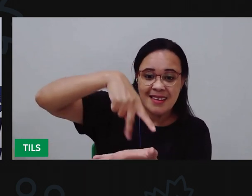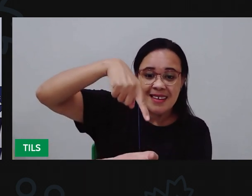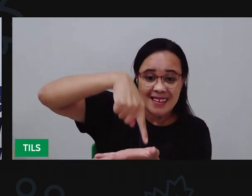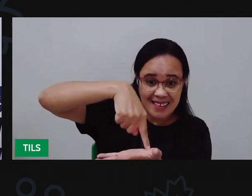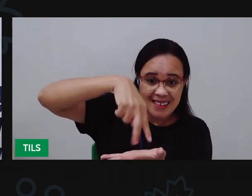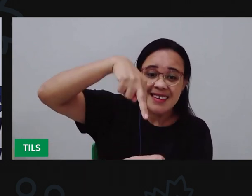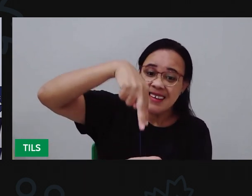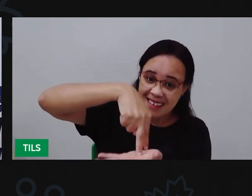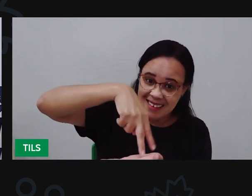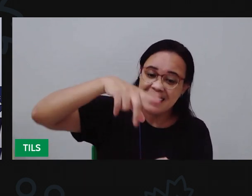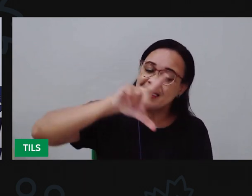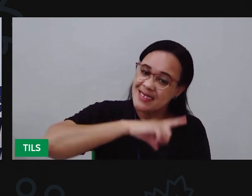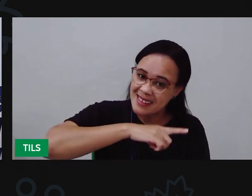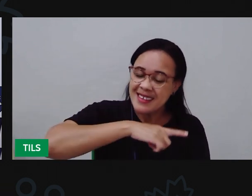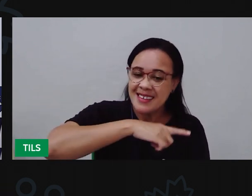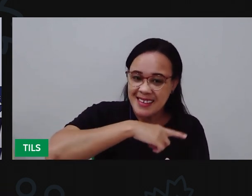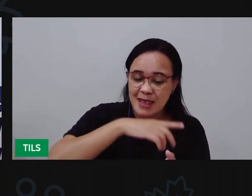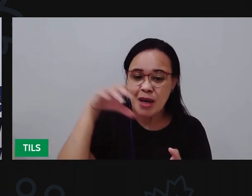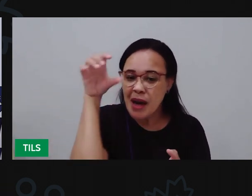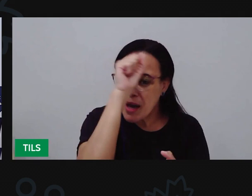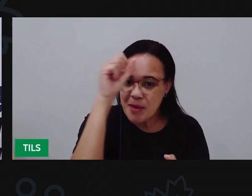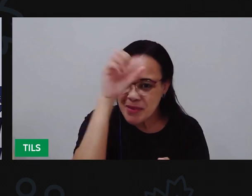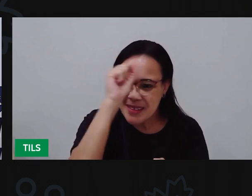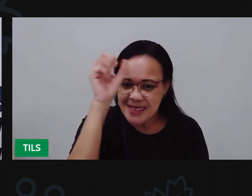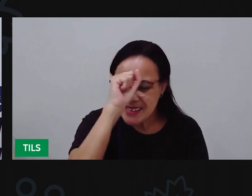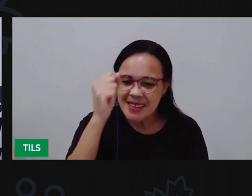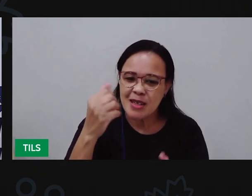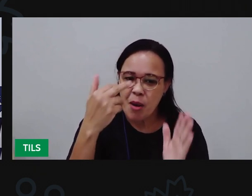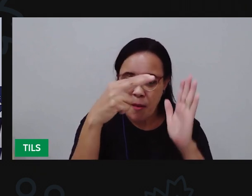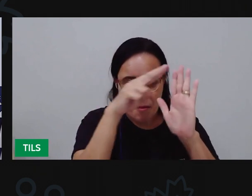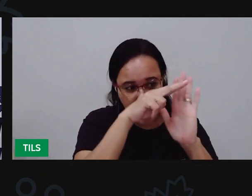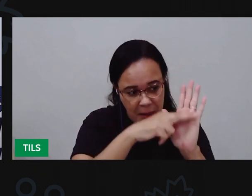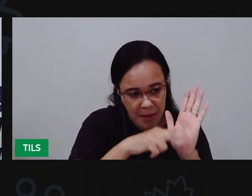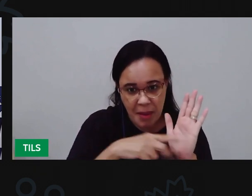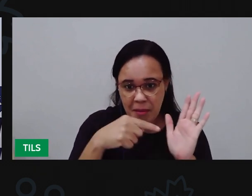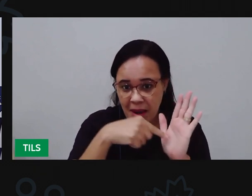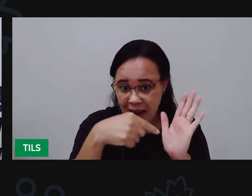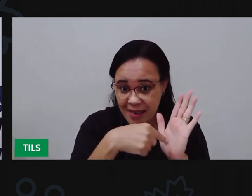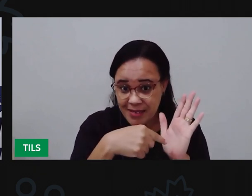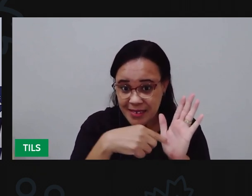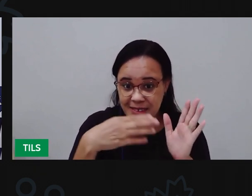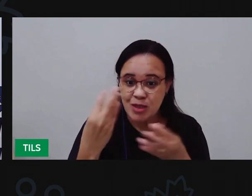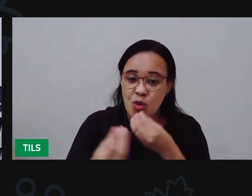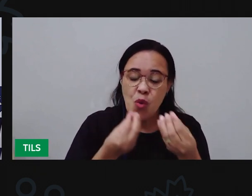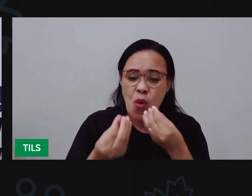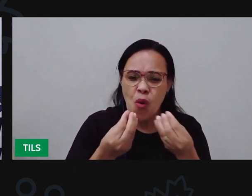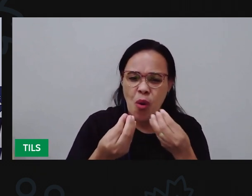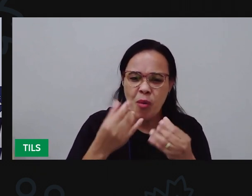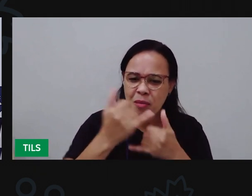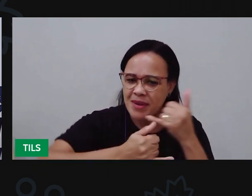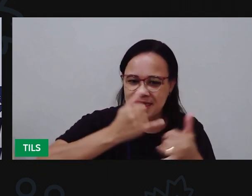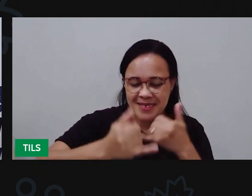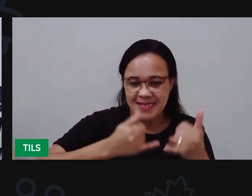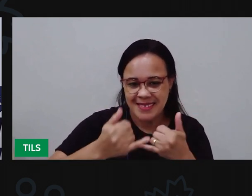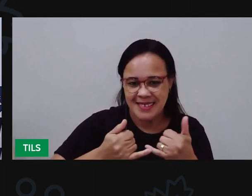Como é que a gente Brinca de amarelinha Vimos ali o passo a passo E também